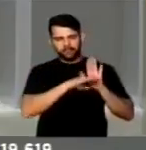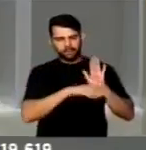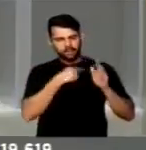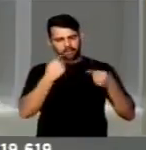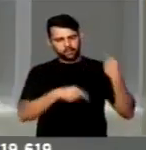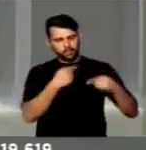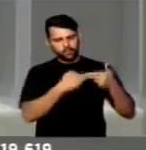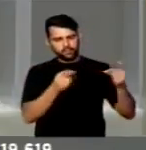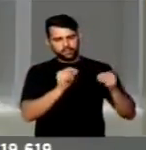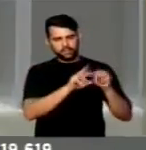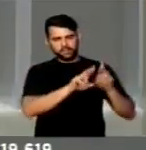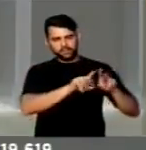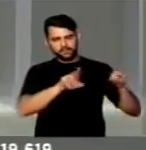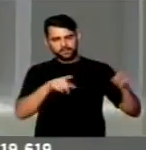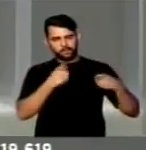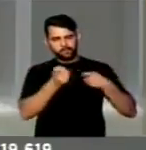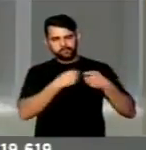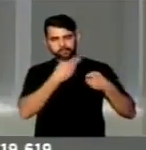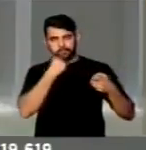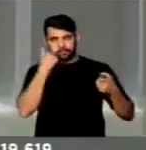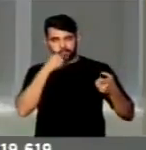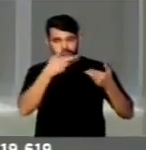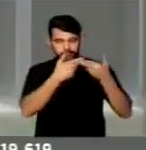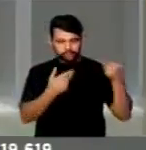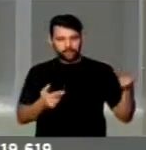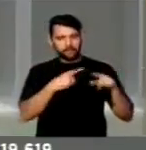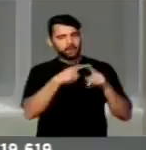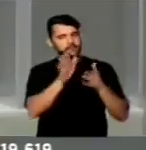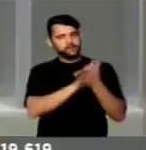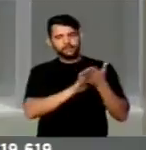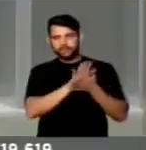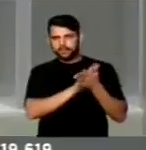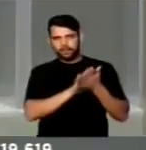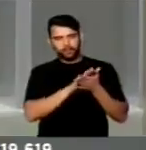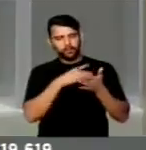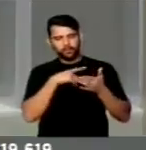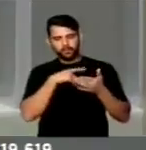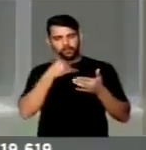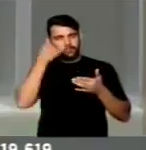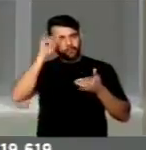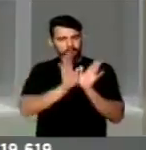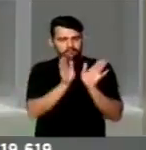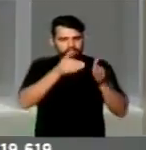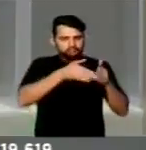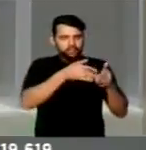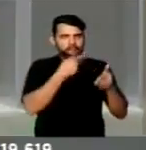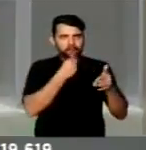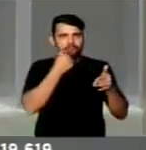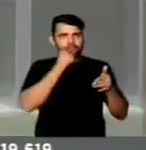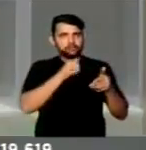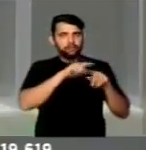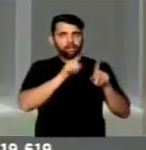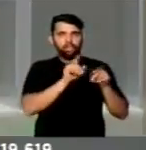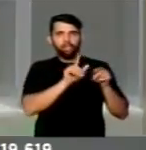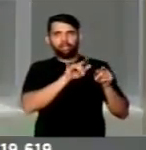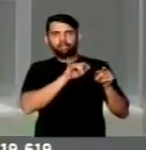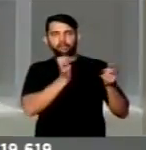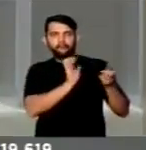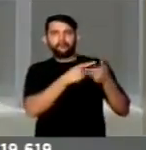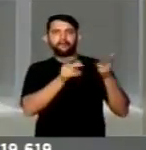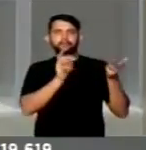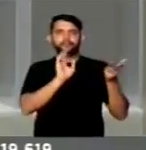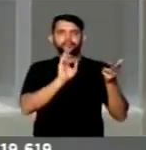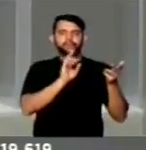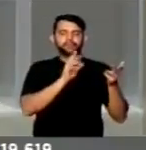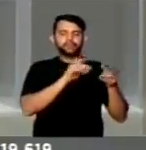tratavam da diversidade sexual. Mas não se restringia a isso. Esta reação acabou por